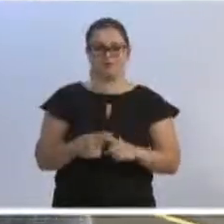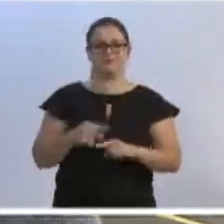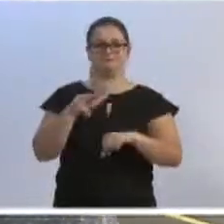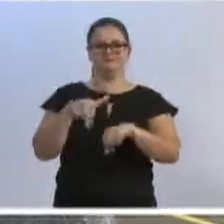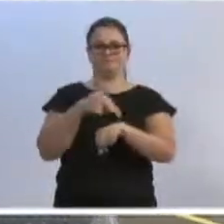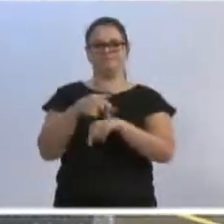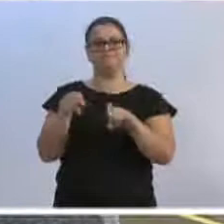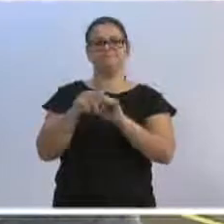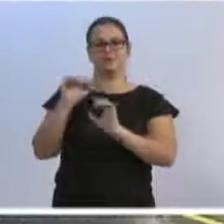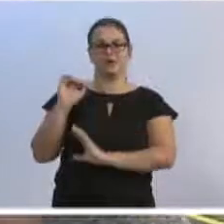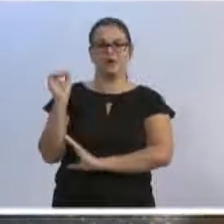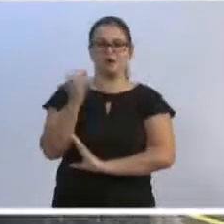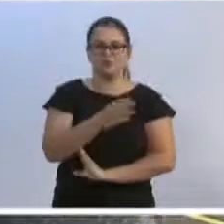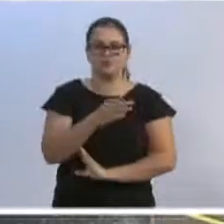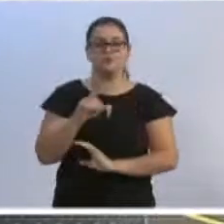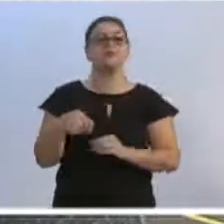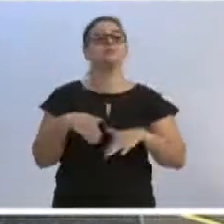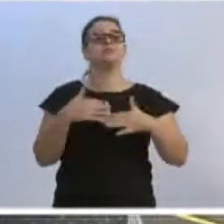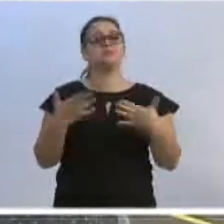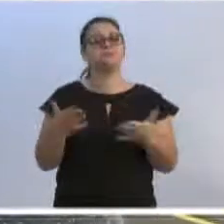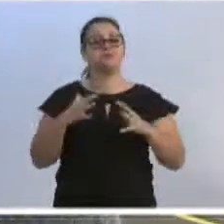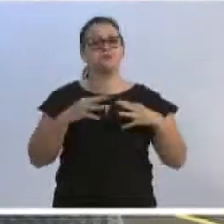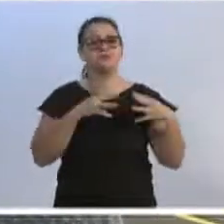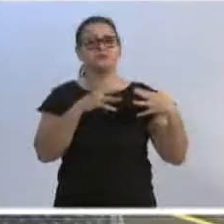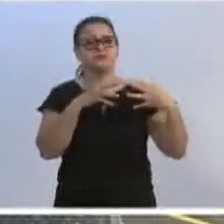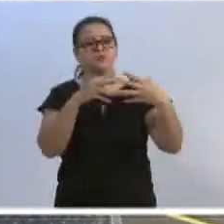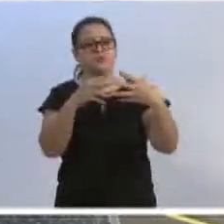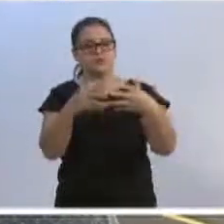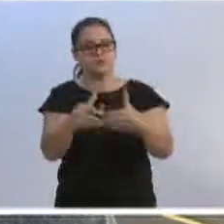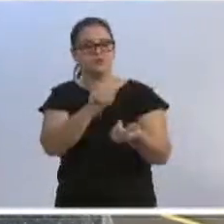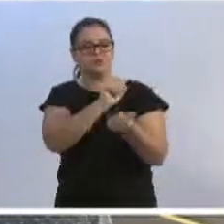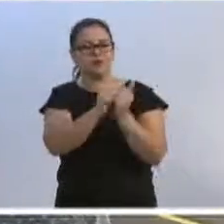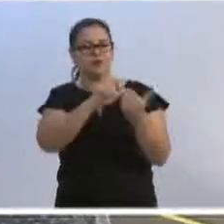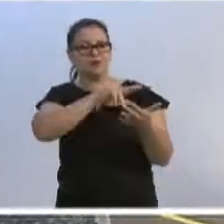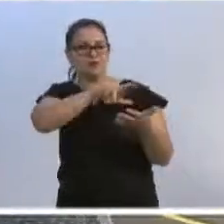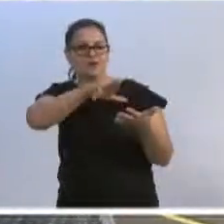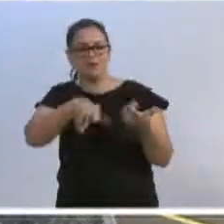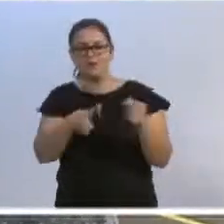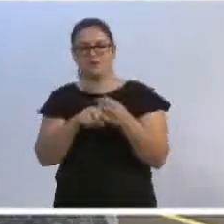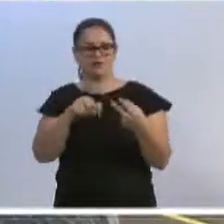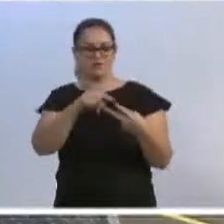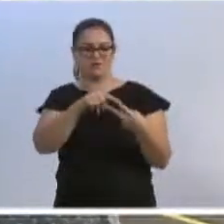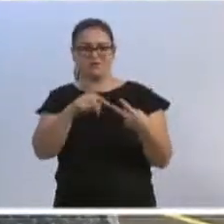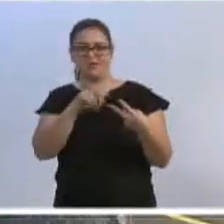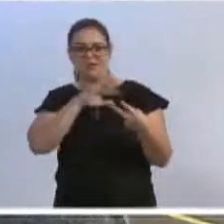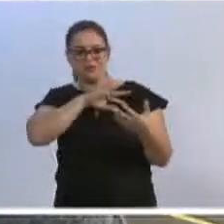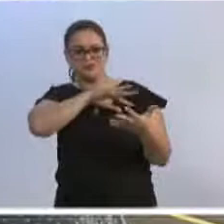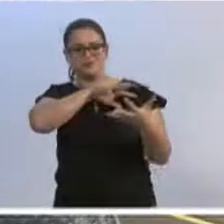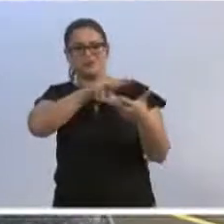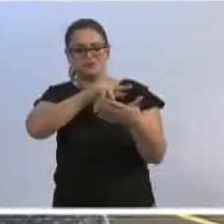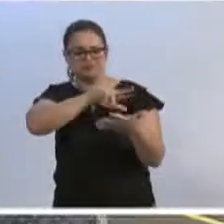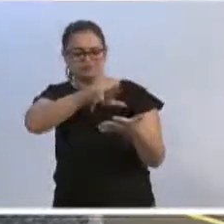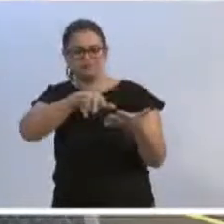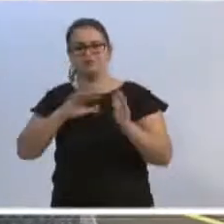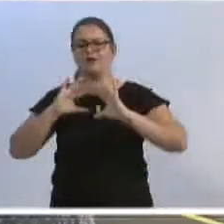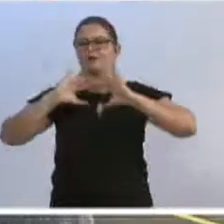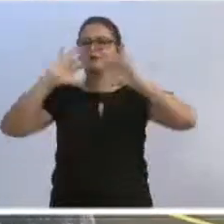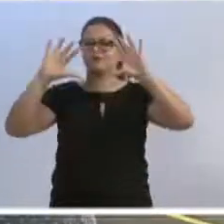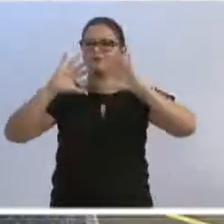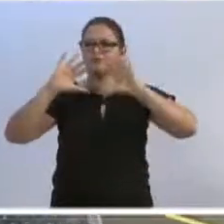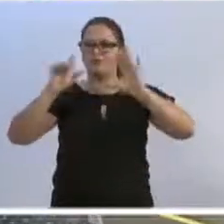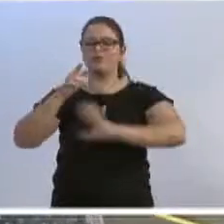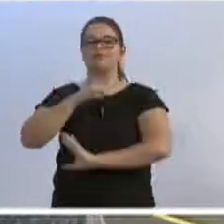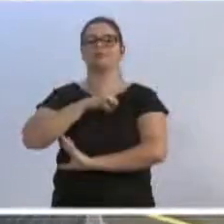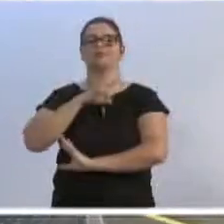e do handebol também. Enfim, todas as modalidades, eu acho que não é só o handebol e o futsal, o vôlei que hoje já